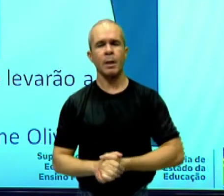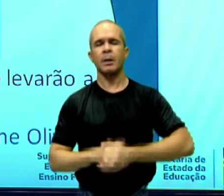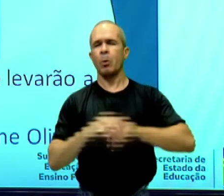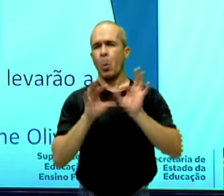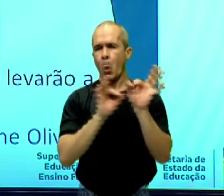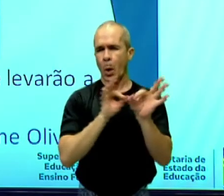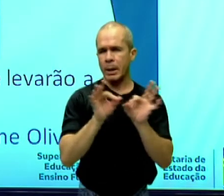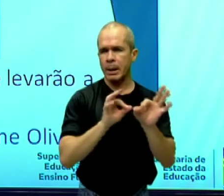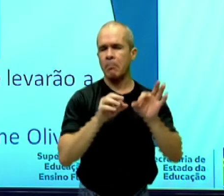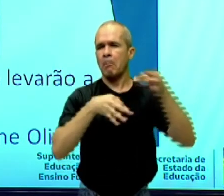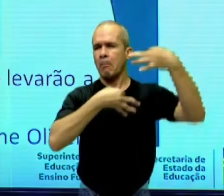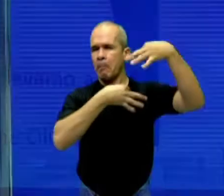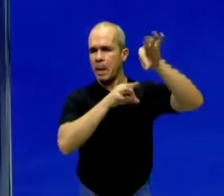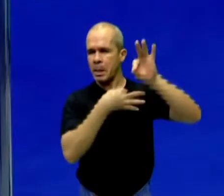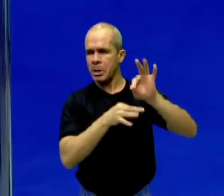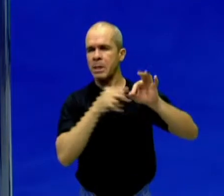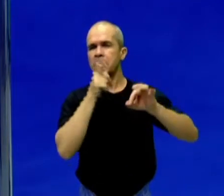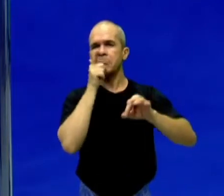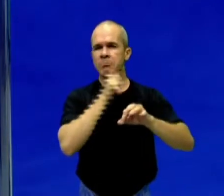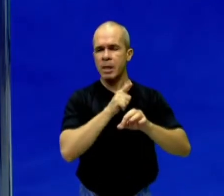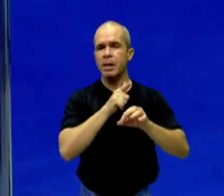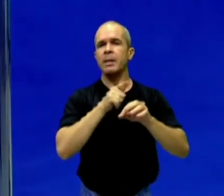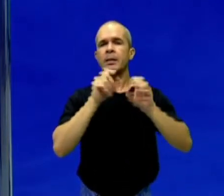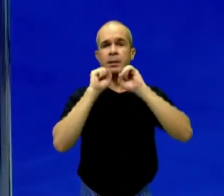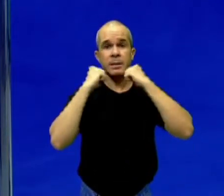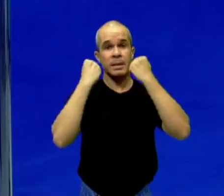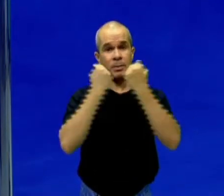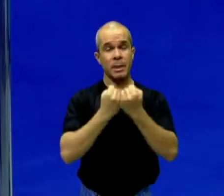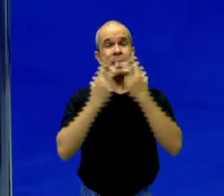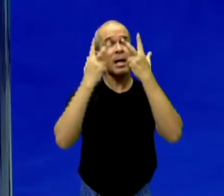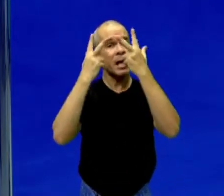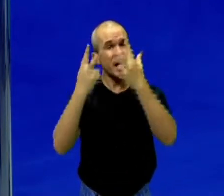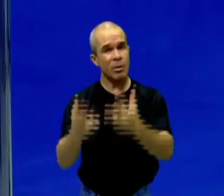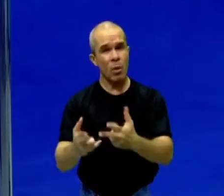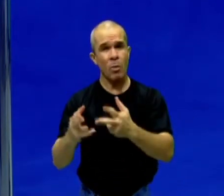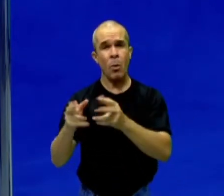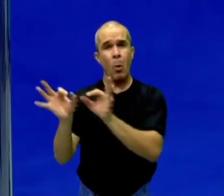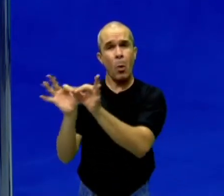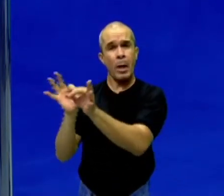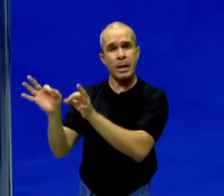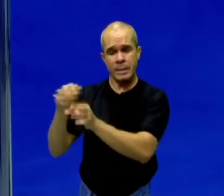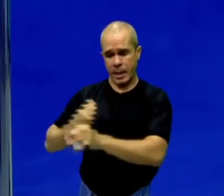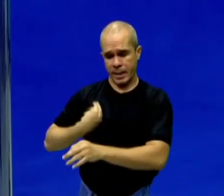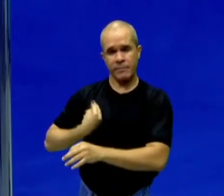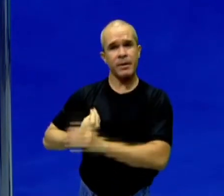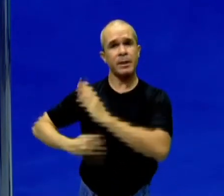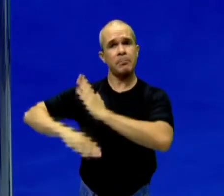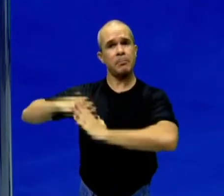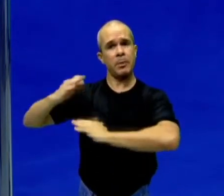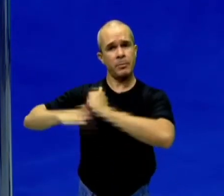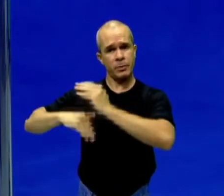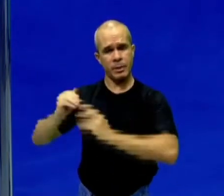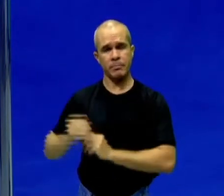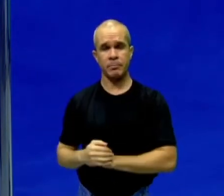seminário para que nós possamos planejar a organização da nossa própria vida profissionalmente. Se você é um profissional em